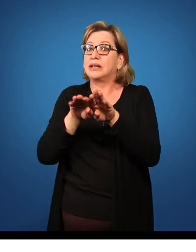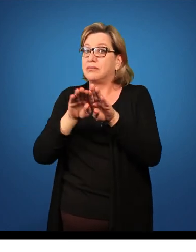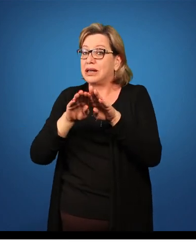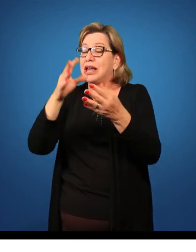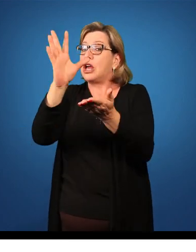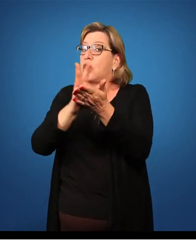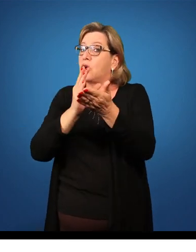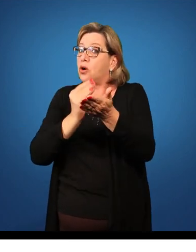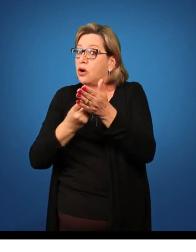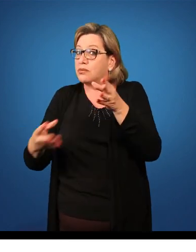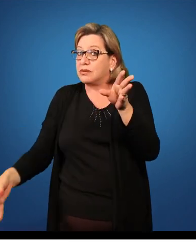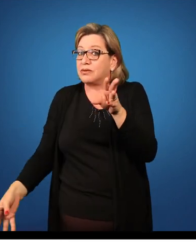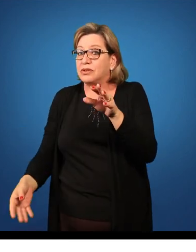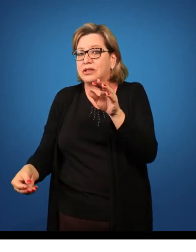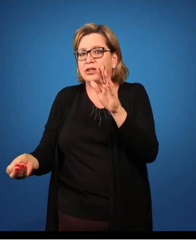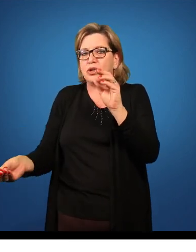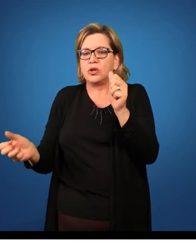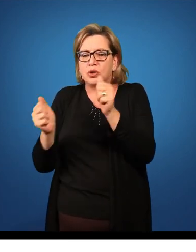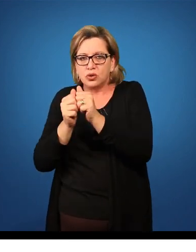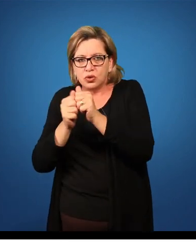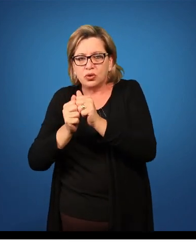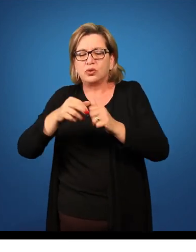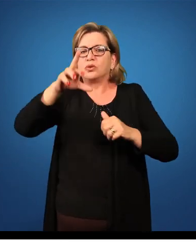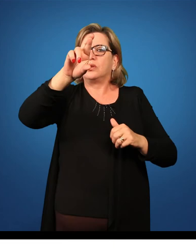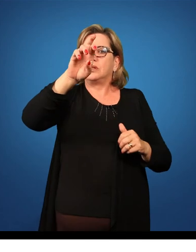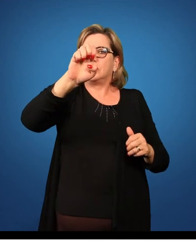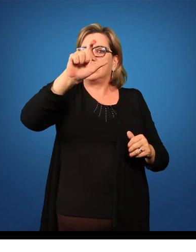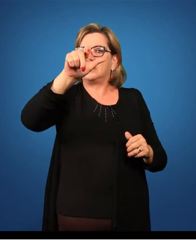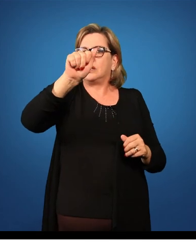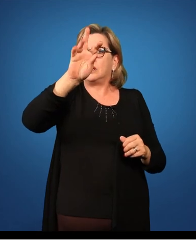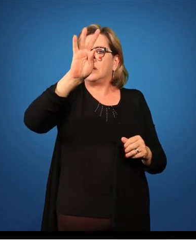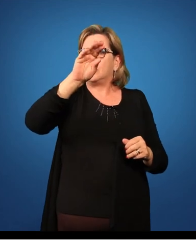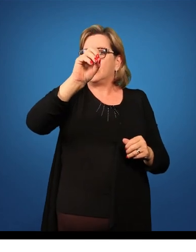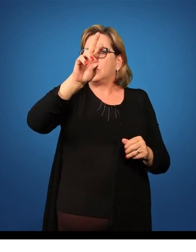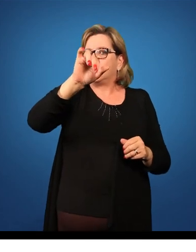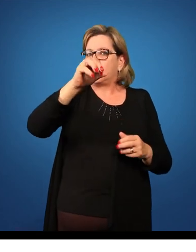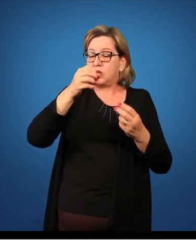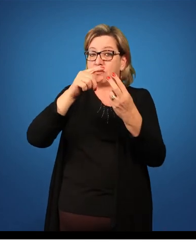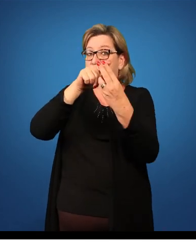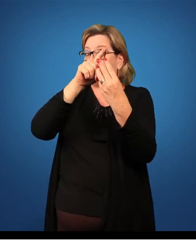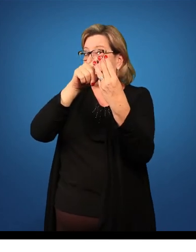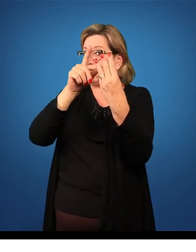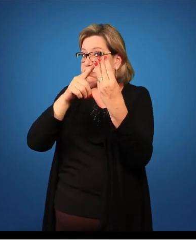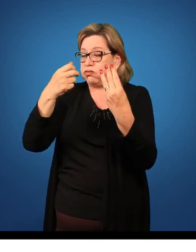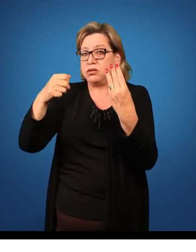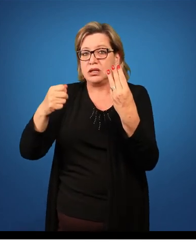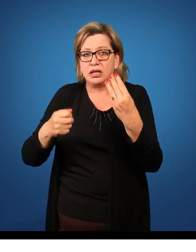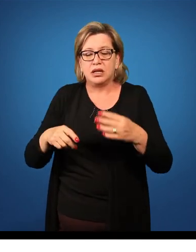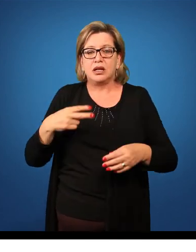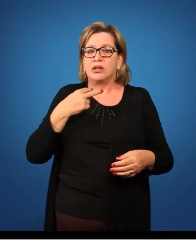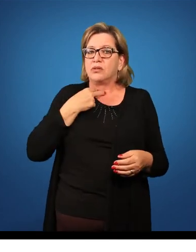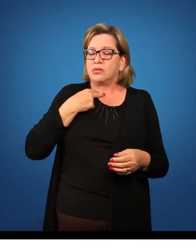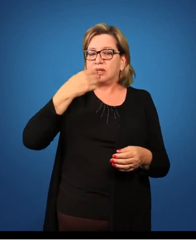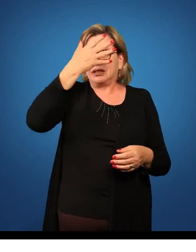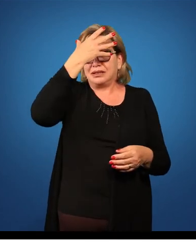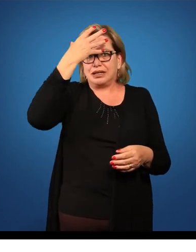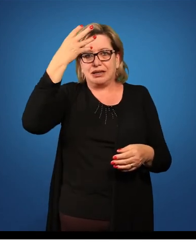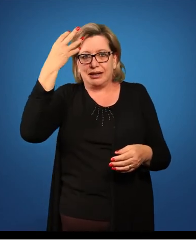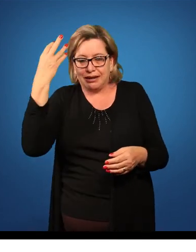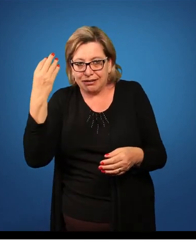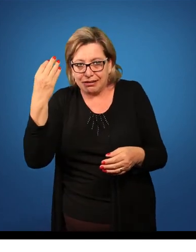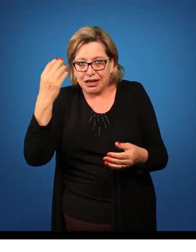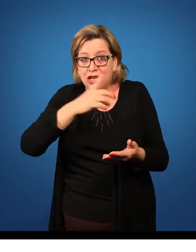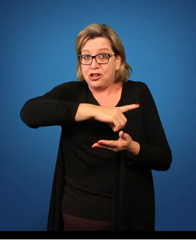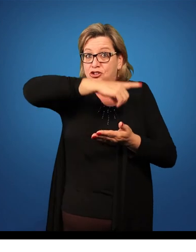termo de compromisso vai constar desses anexos aí também. Não esquecendo de assinar esse relatório, datar esse